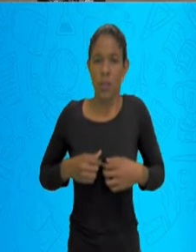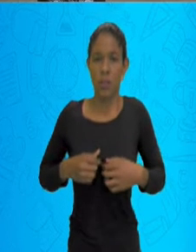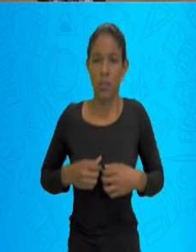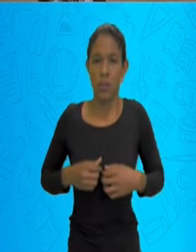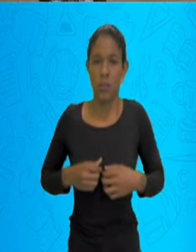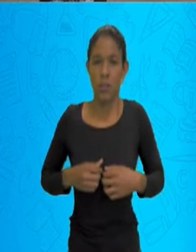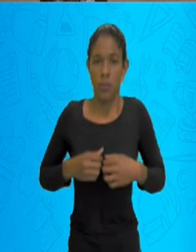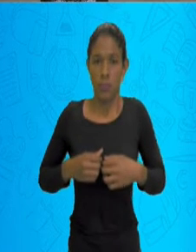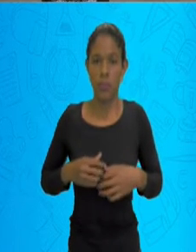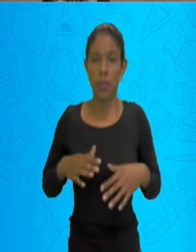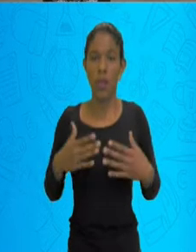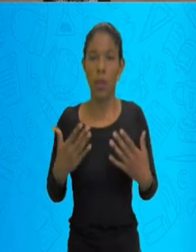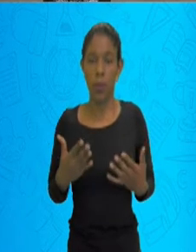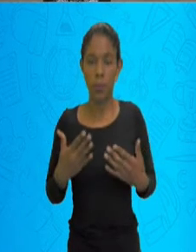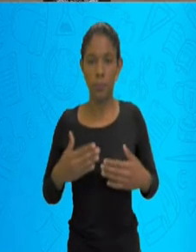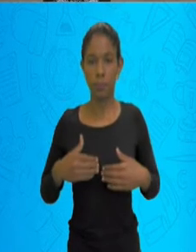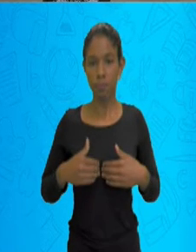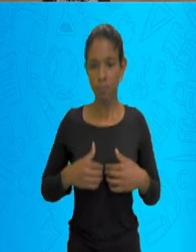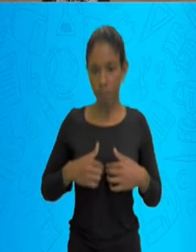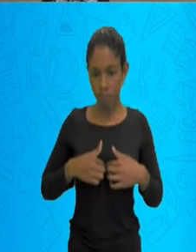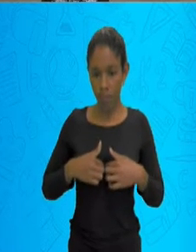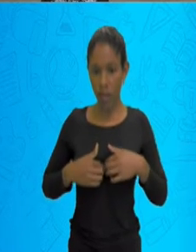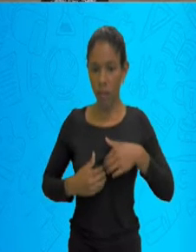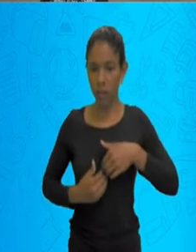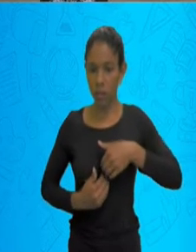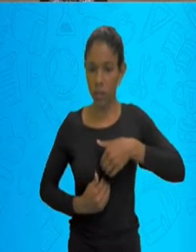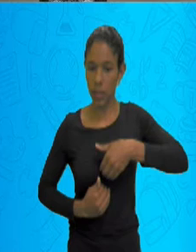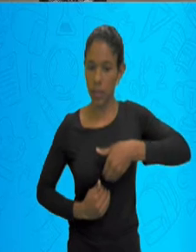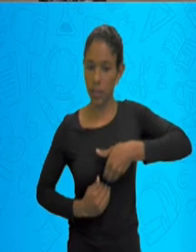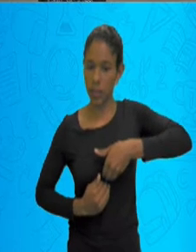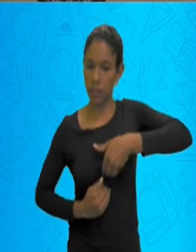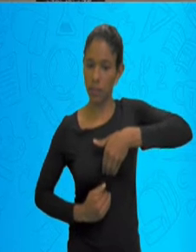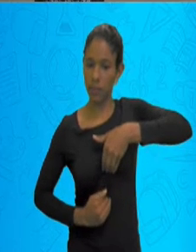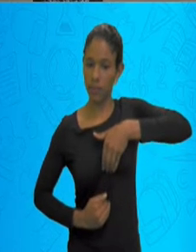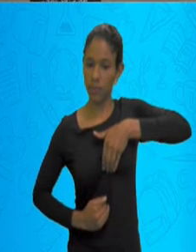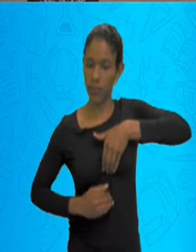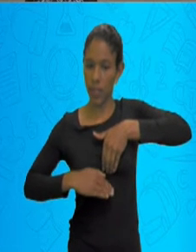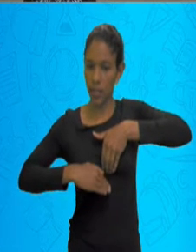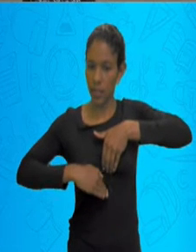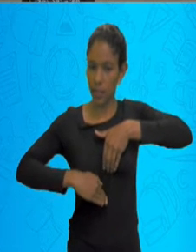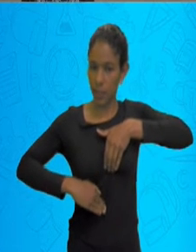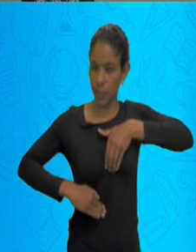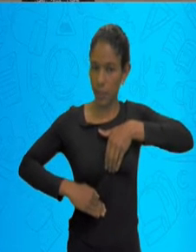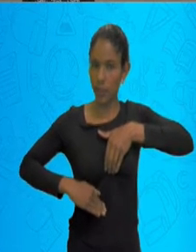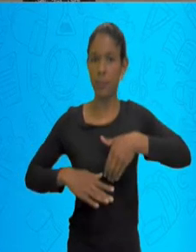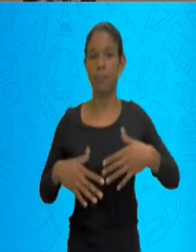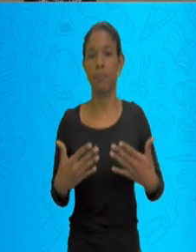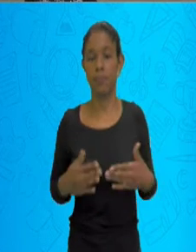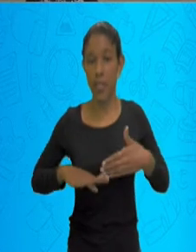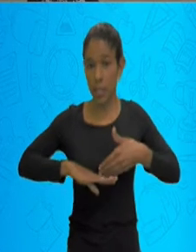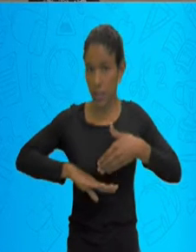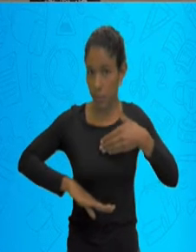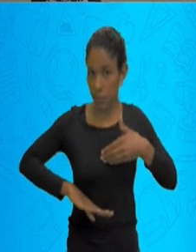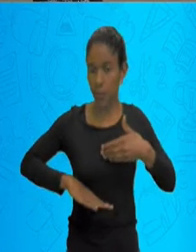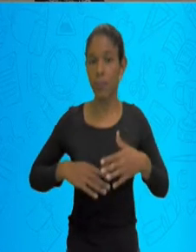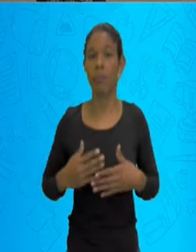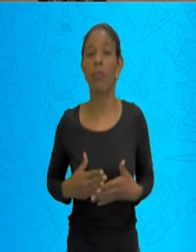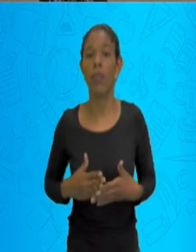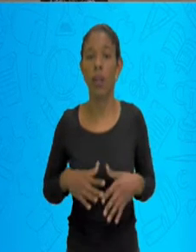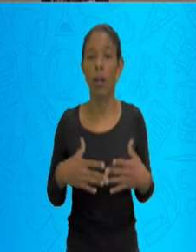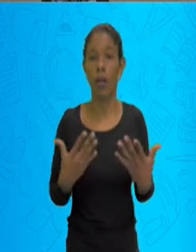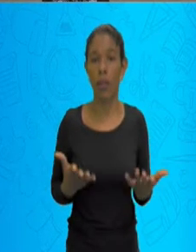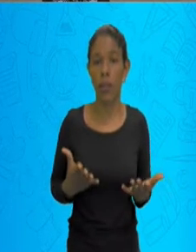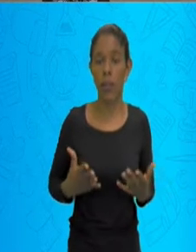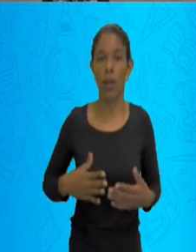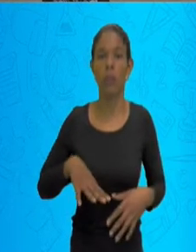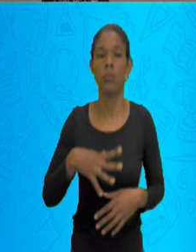abdômen. Quando a gente coloca, inspira o ar, ele acontece que esse diafragma relaxa, faz com que aconteça